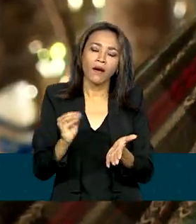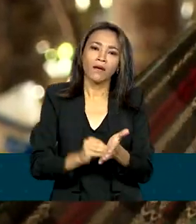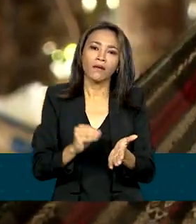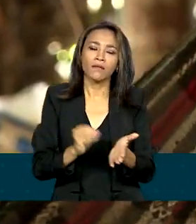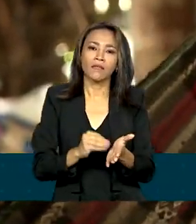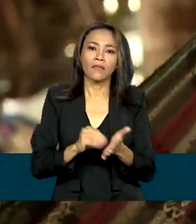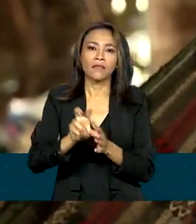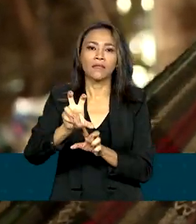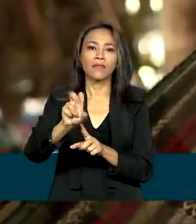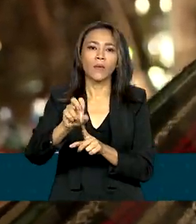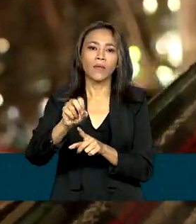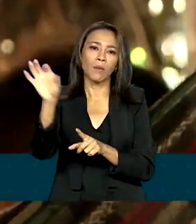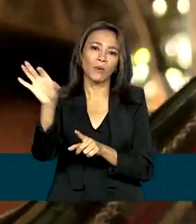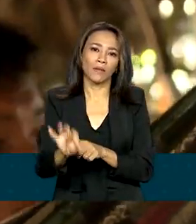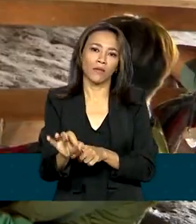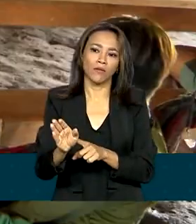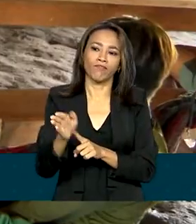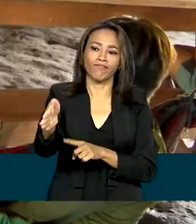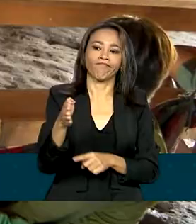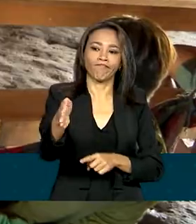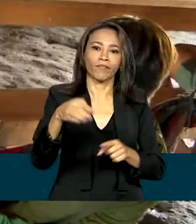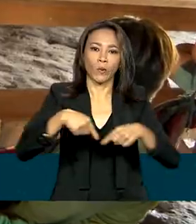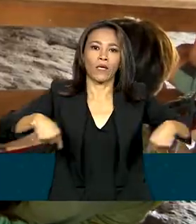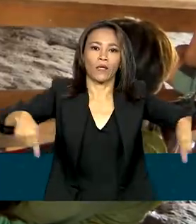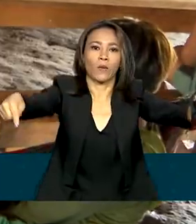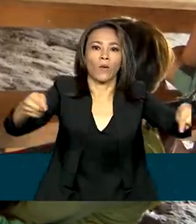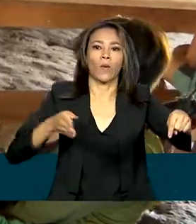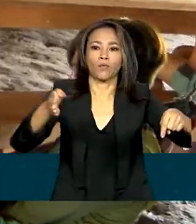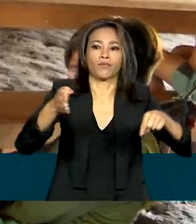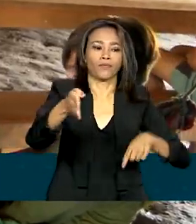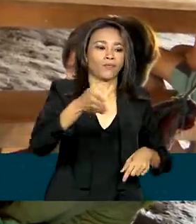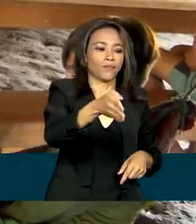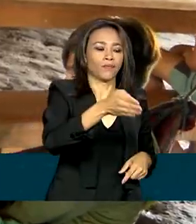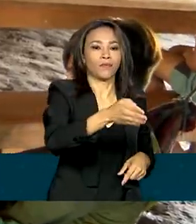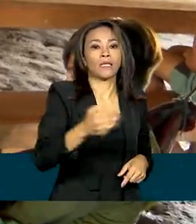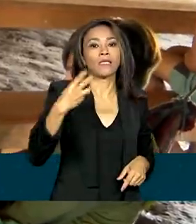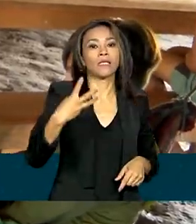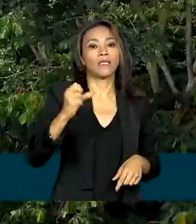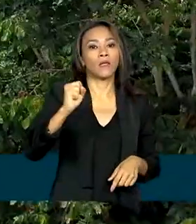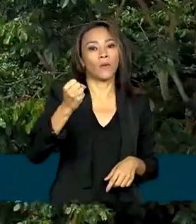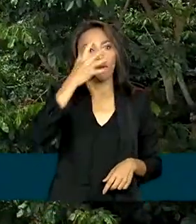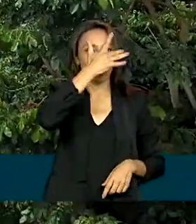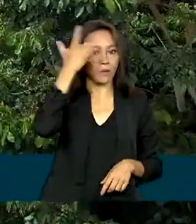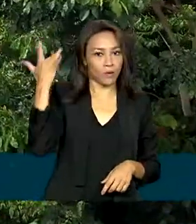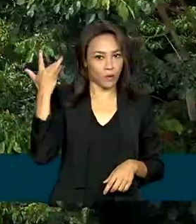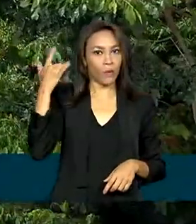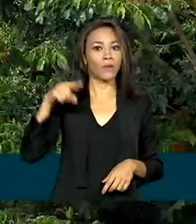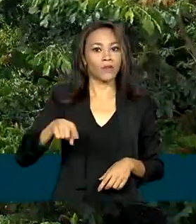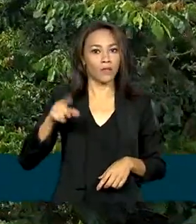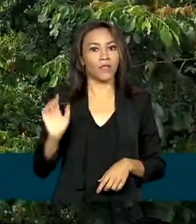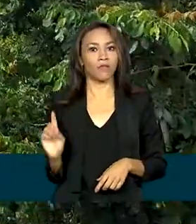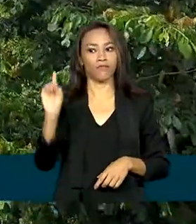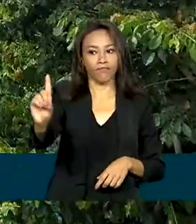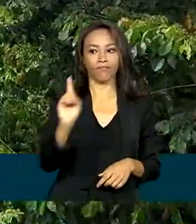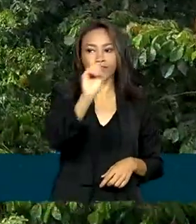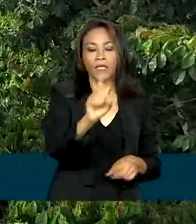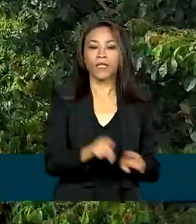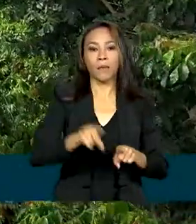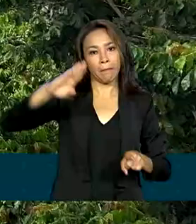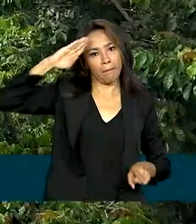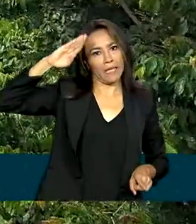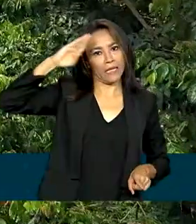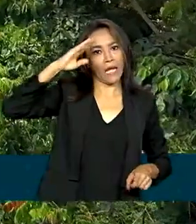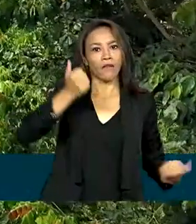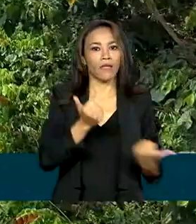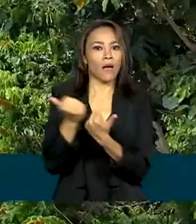50% do território indígena. E esse trabalho será feito por 38 pessoas, entre recenseadores e militares, que